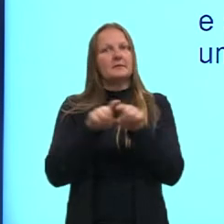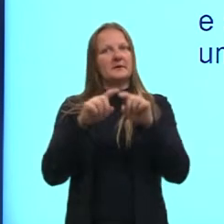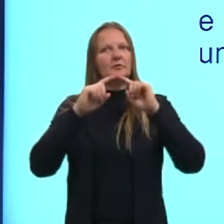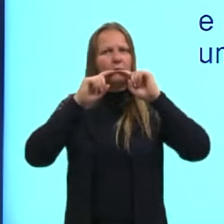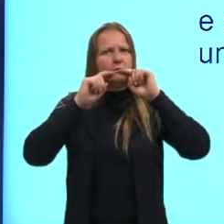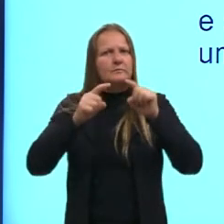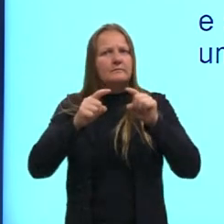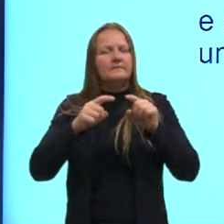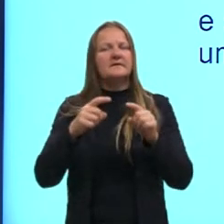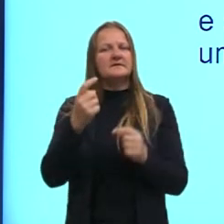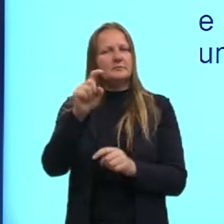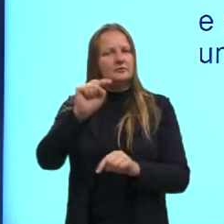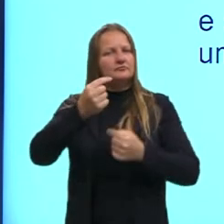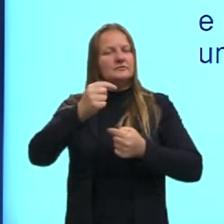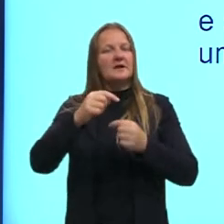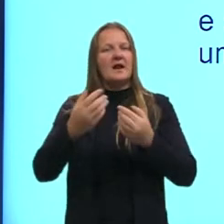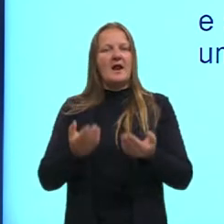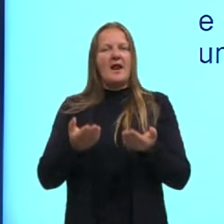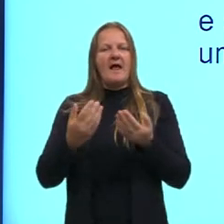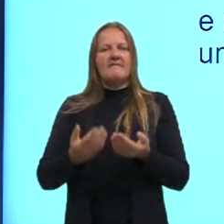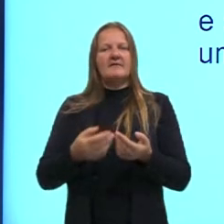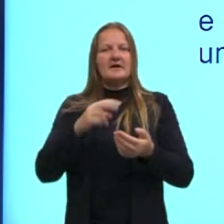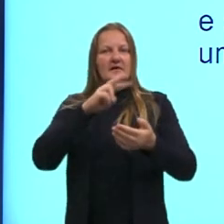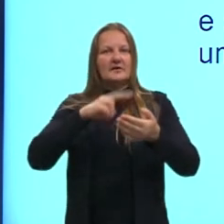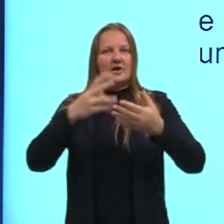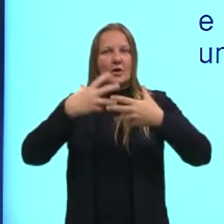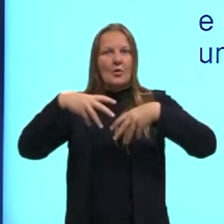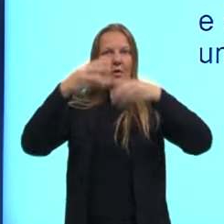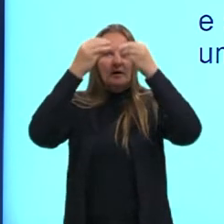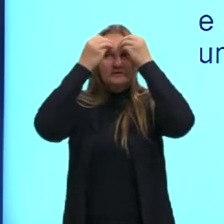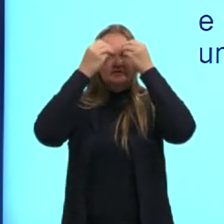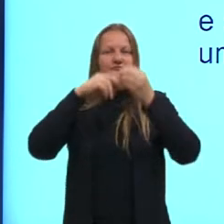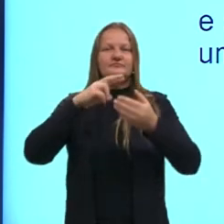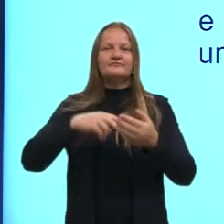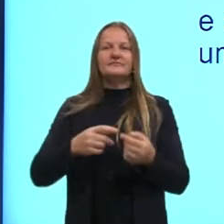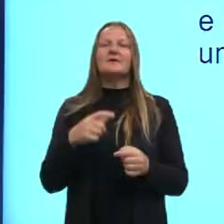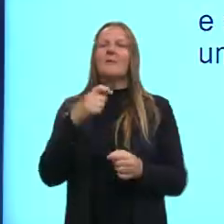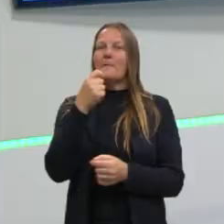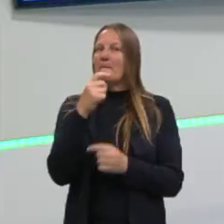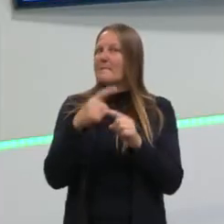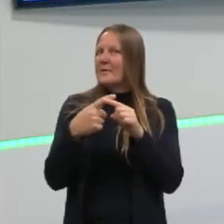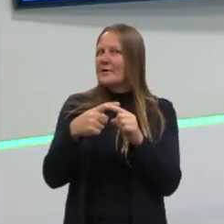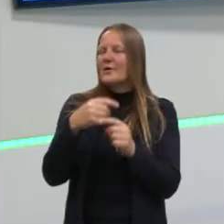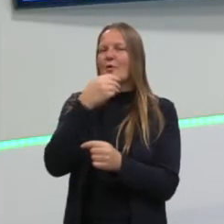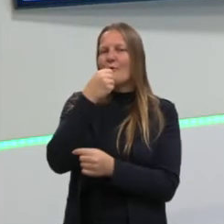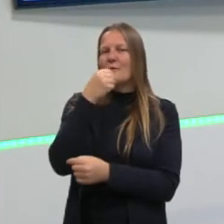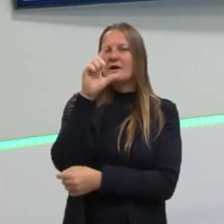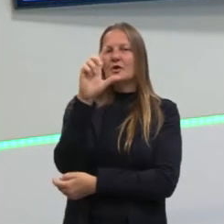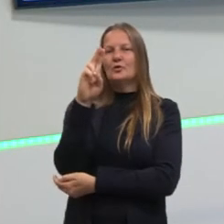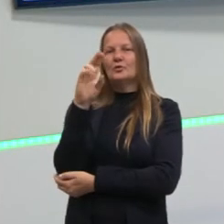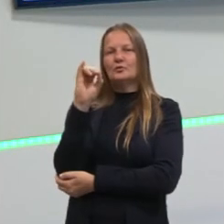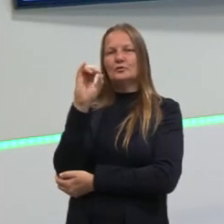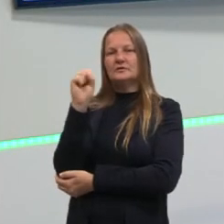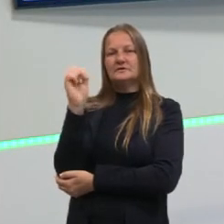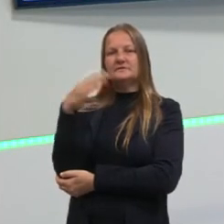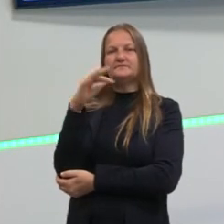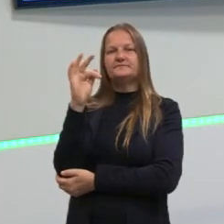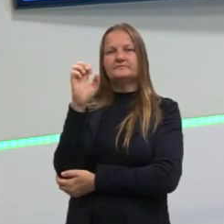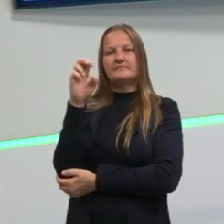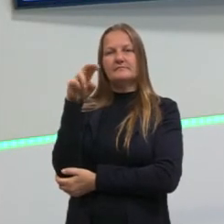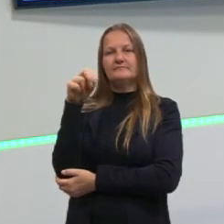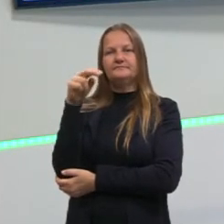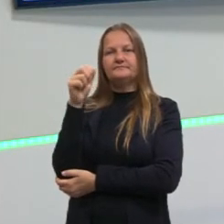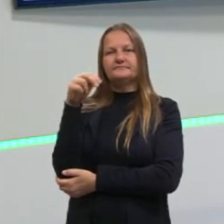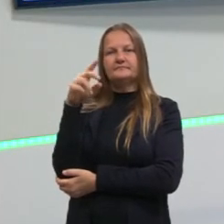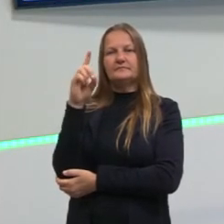mas sempre com essa linguagem mais leve. Vou retomar aí o Luiz Fernando Veríssimo, que eu falei antes. Tem uma crônica dele que fala, por